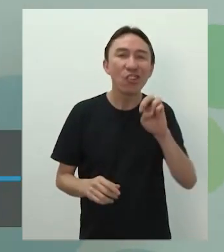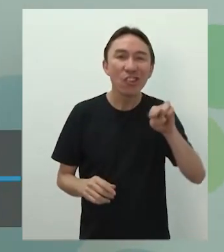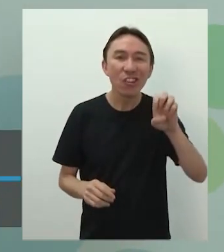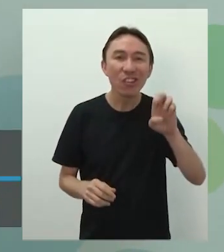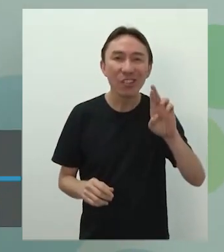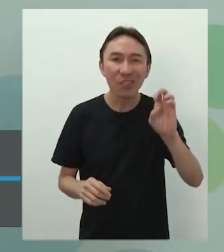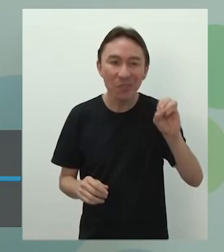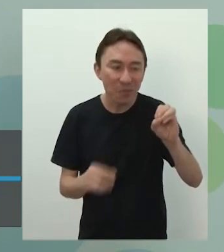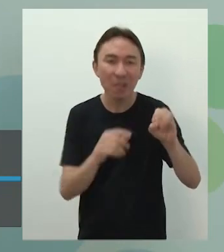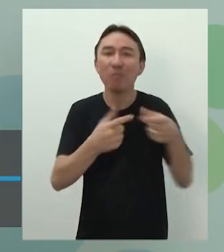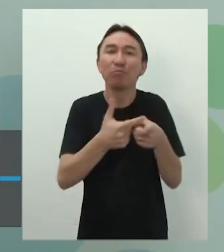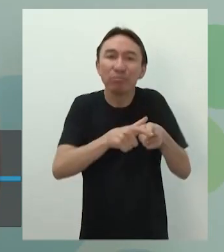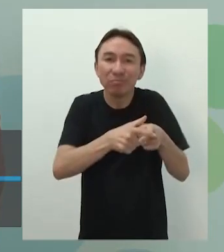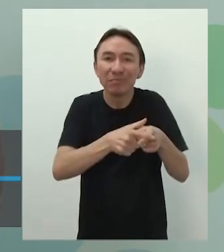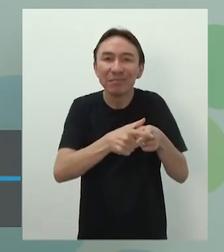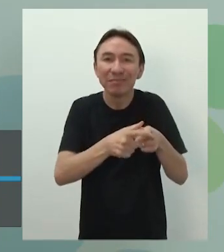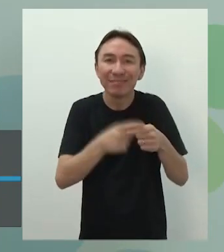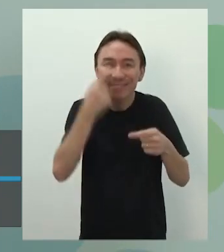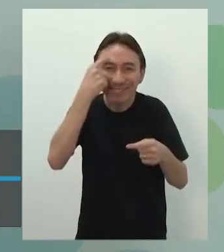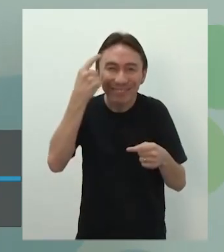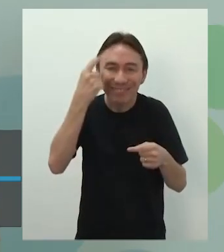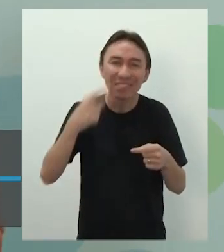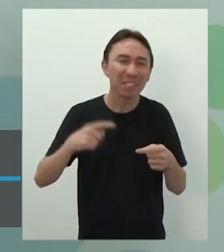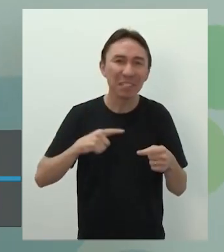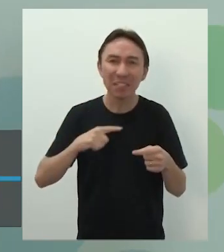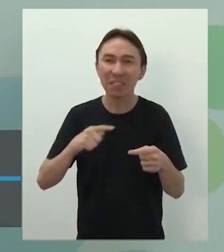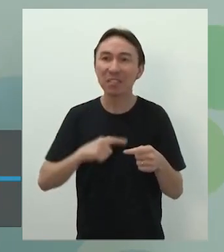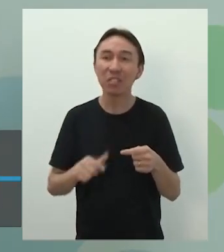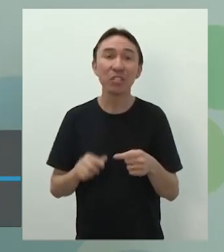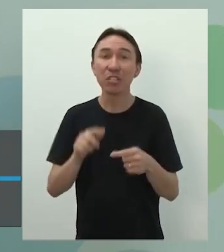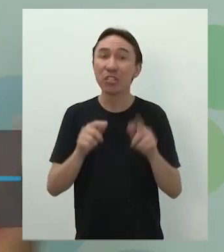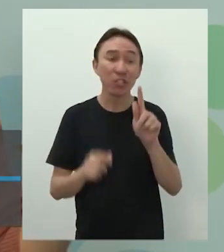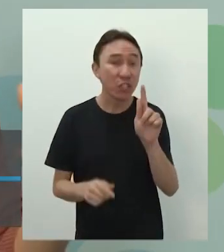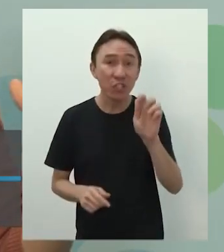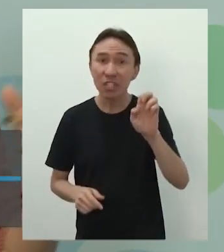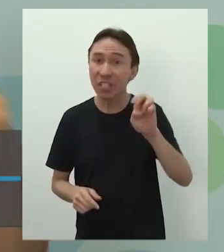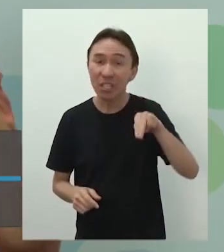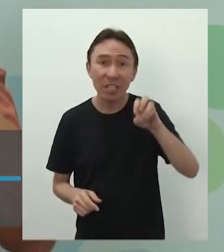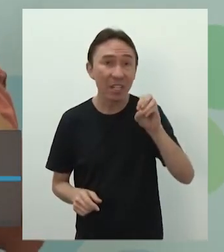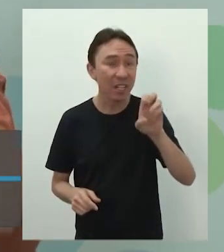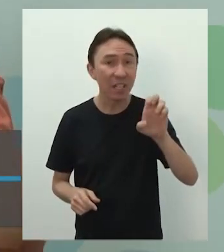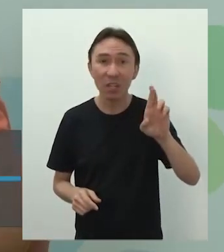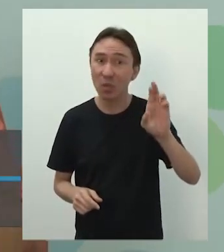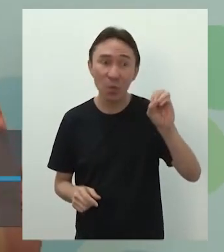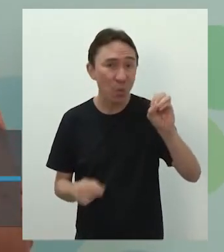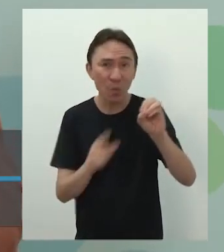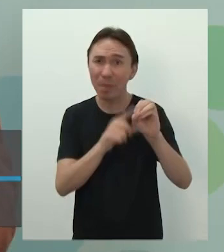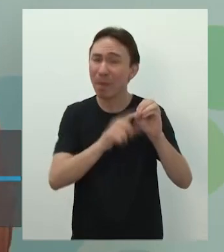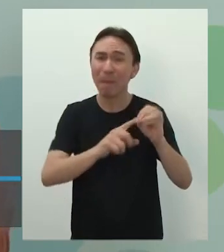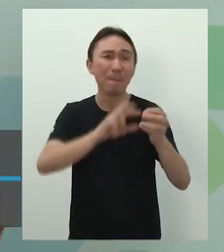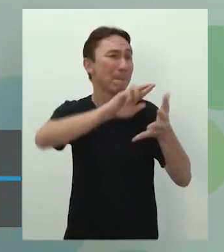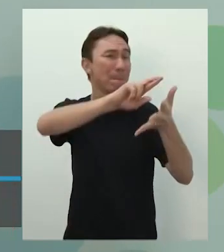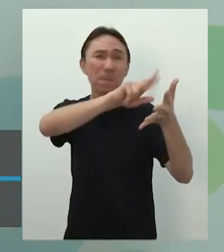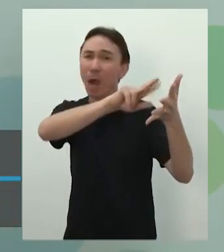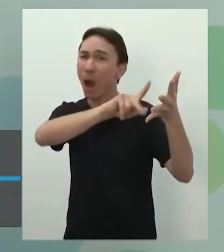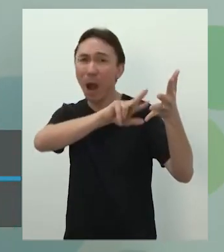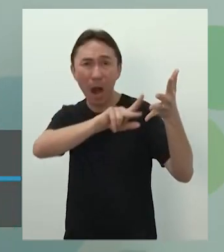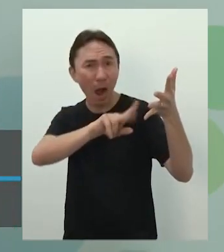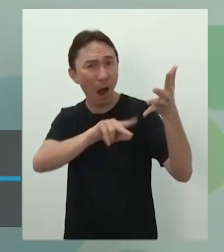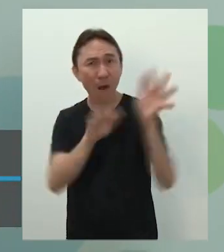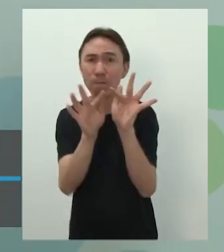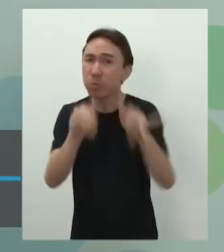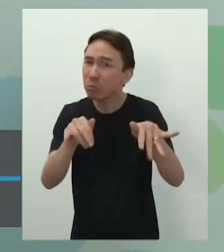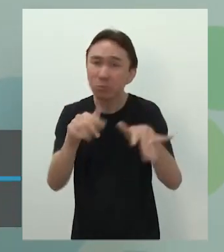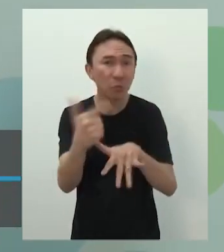é finito. Ele tem um número X. Os gêneros, não, gente. Eles são infinitos. A cada dia, a gente